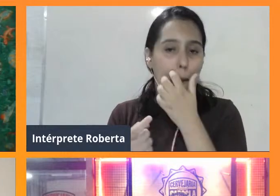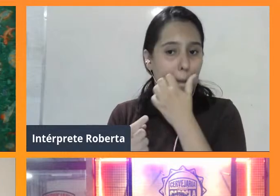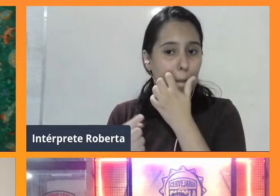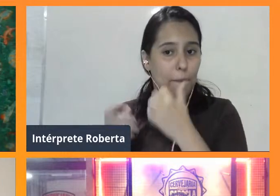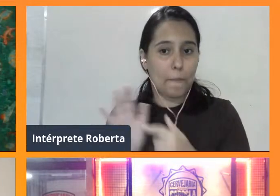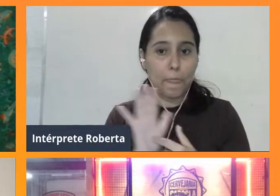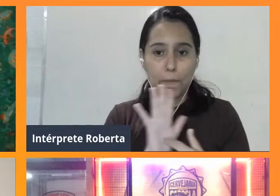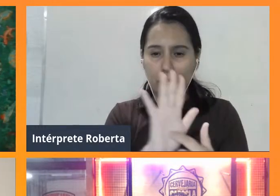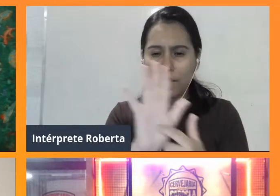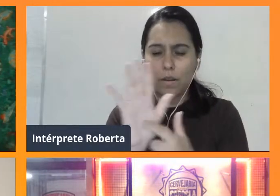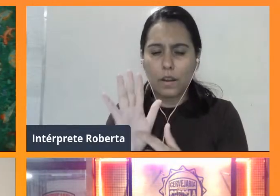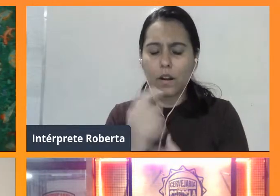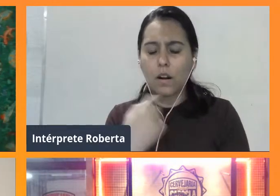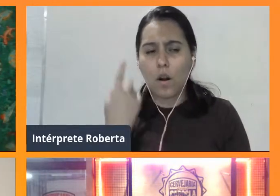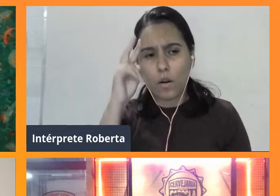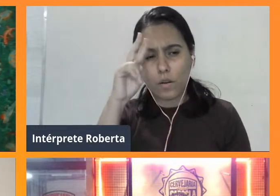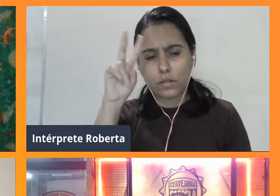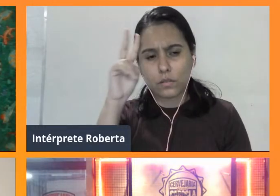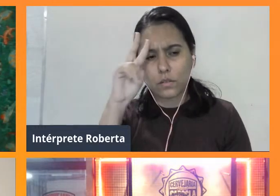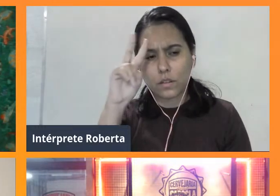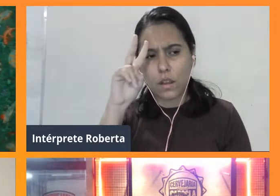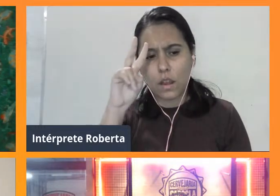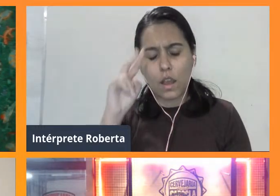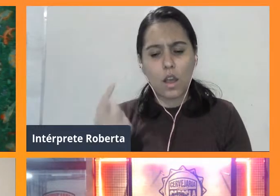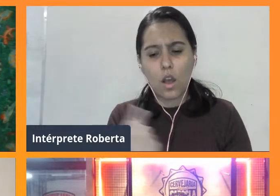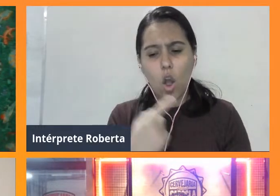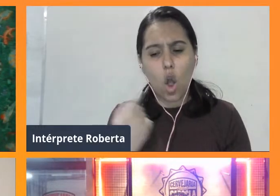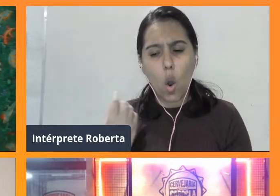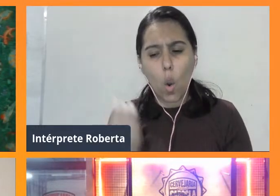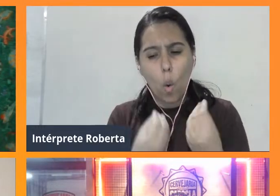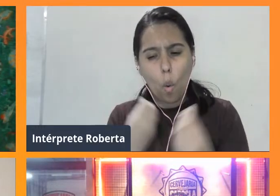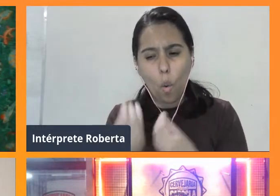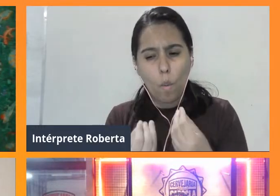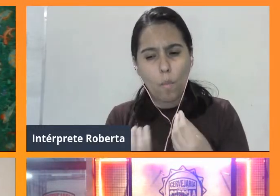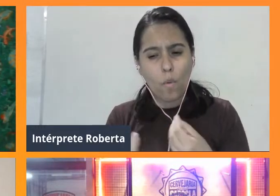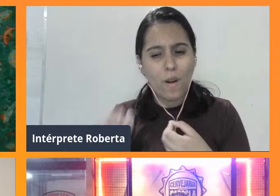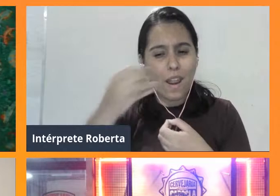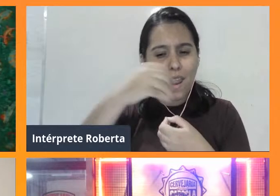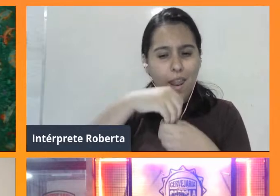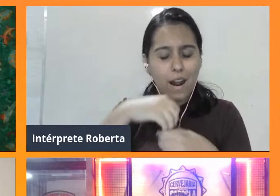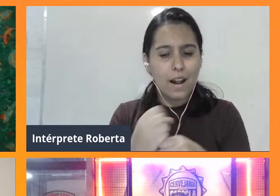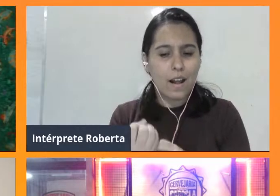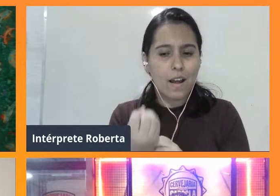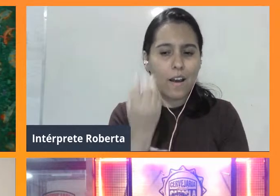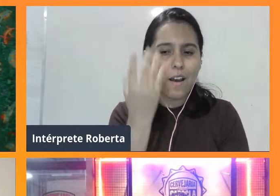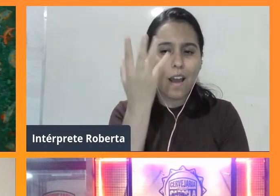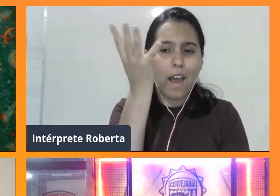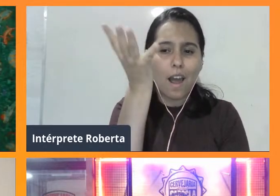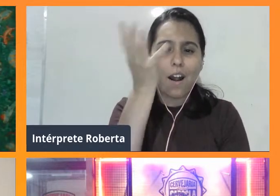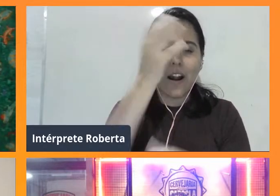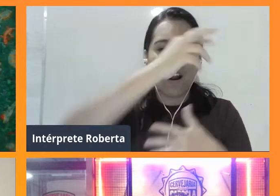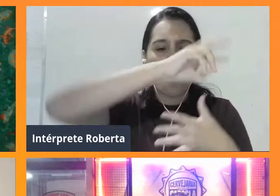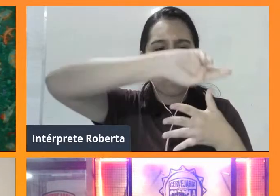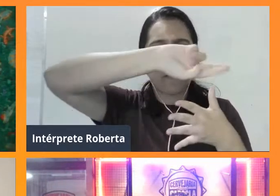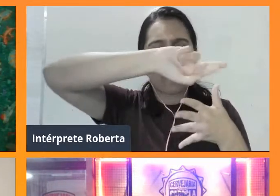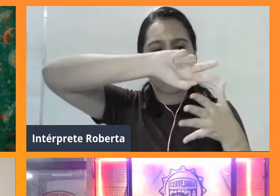lembrar como a gente tá inserido nessa árvore evolutiva que liga todas as espécies, né? Então, dá um pouco de